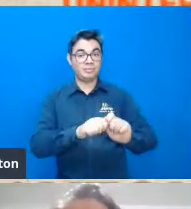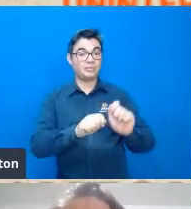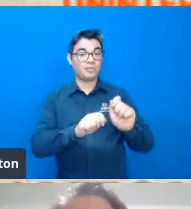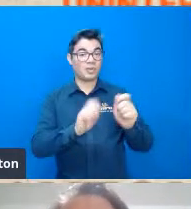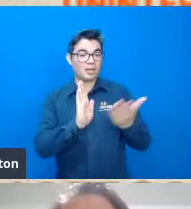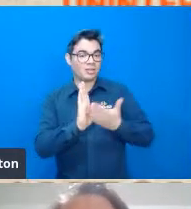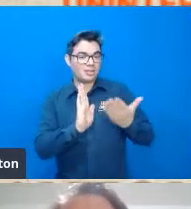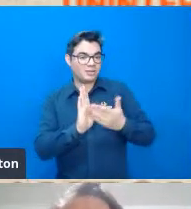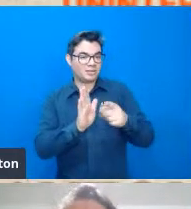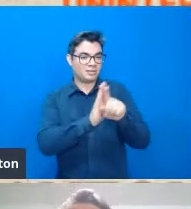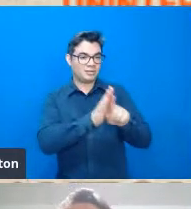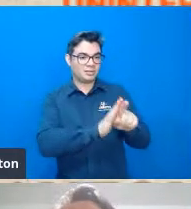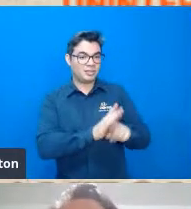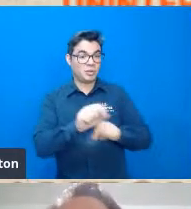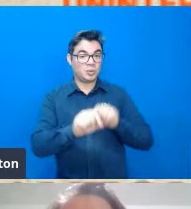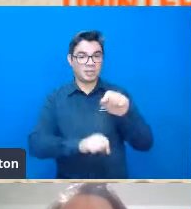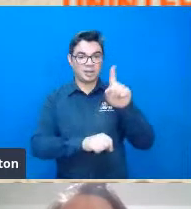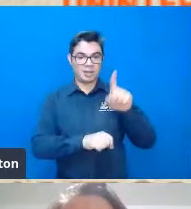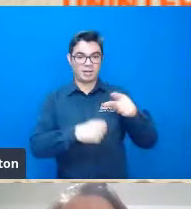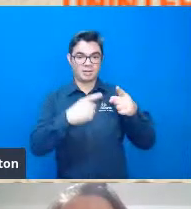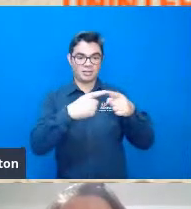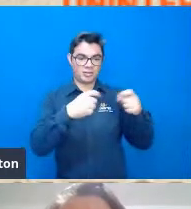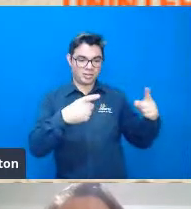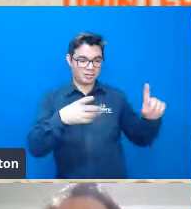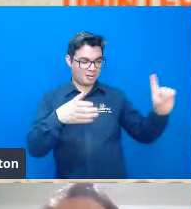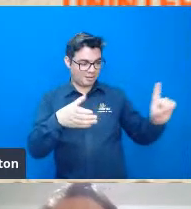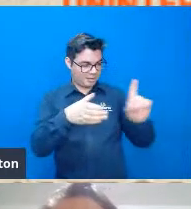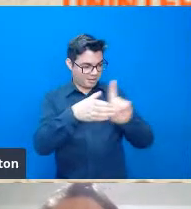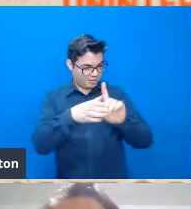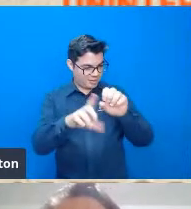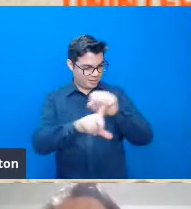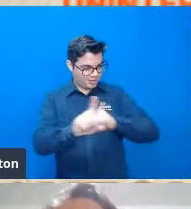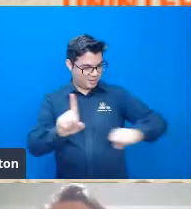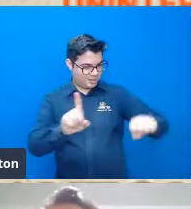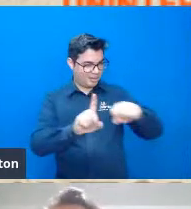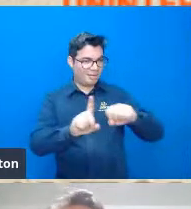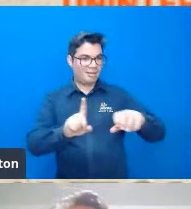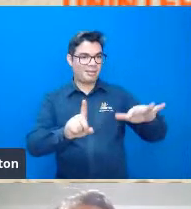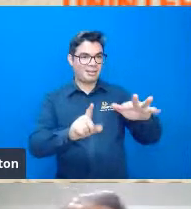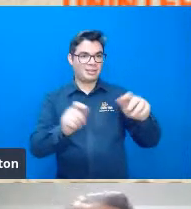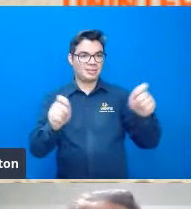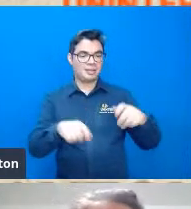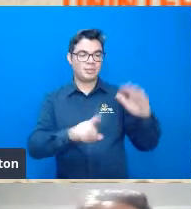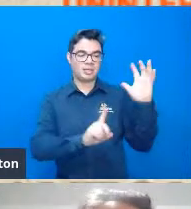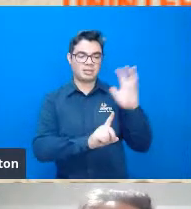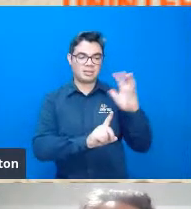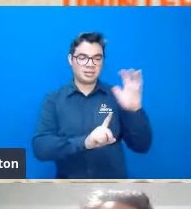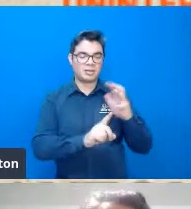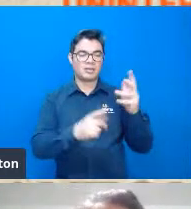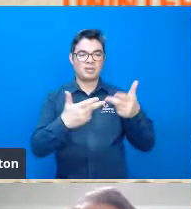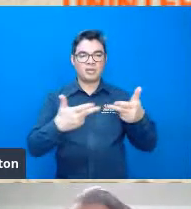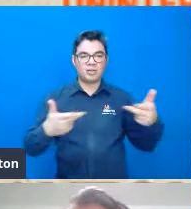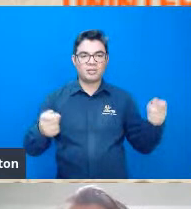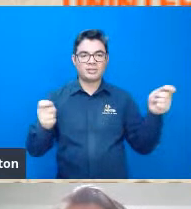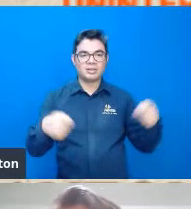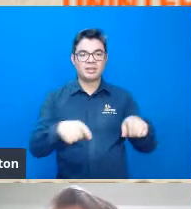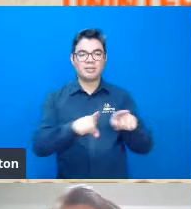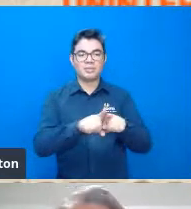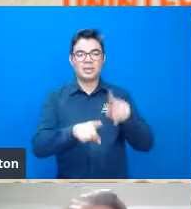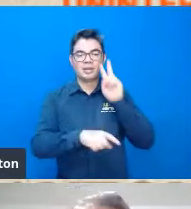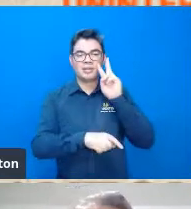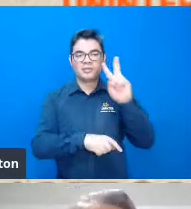cientista, ele está incluso na sociedade, né? Ele sofre pressões na sociedade, ele vê